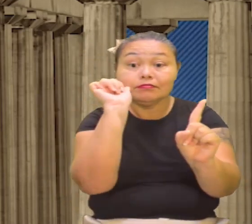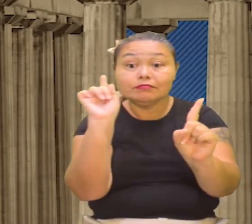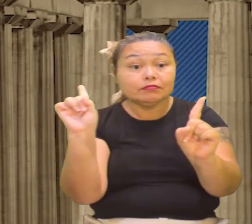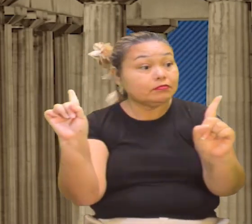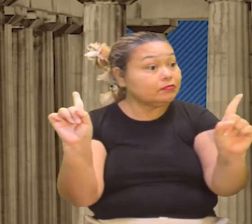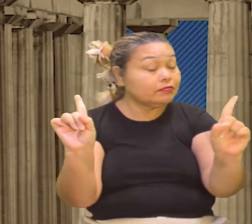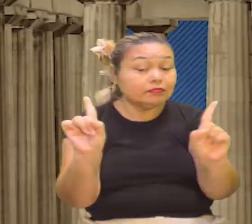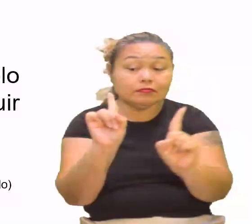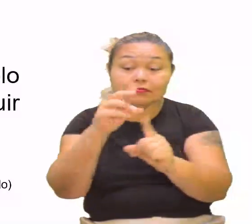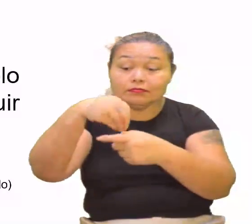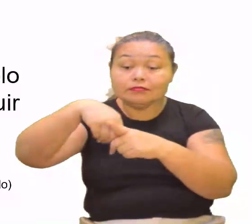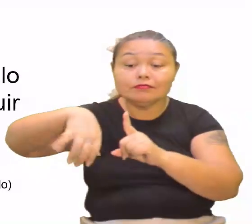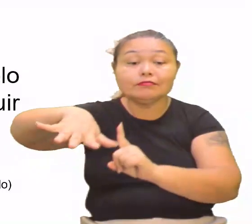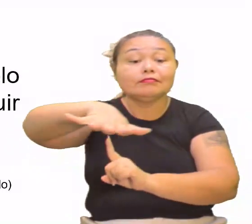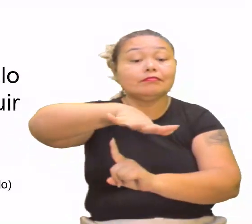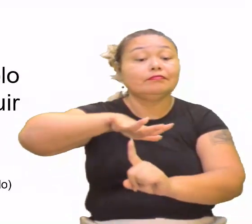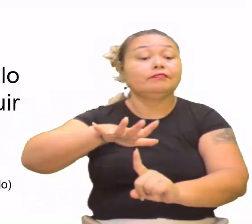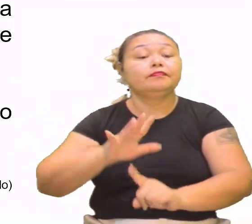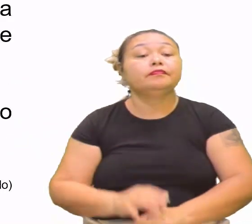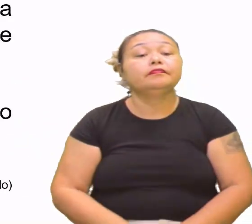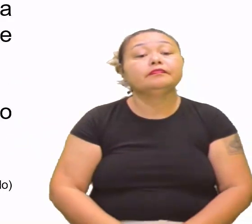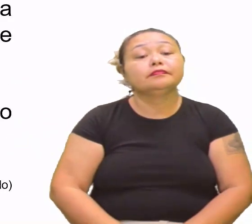interessante, voltando lá, olha aí,